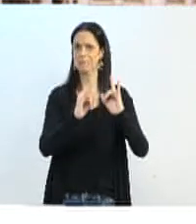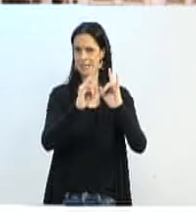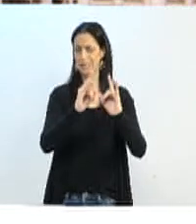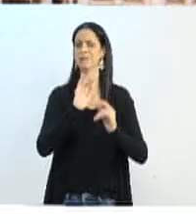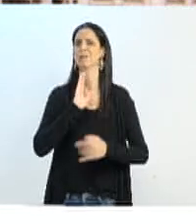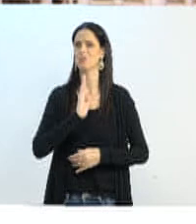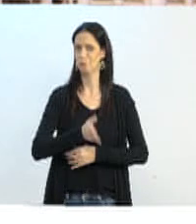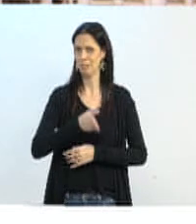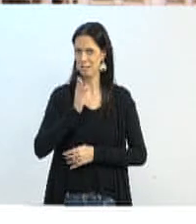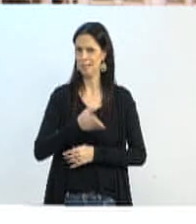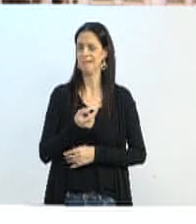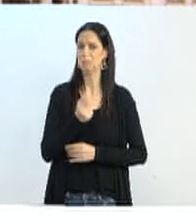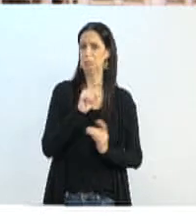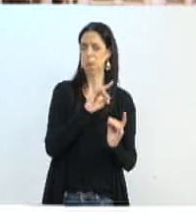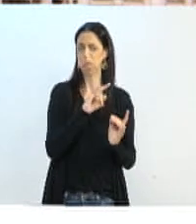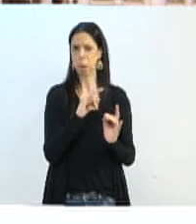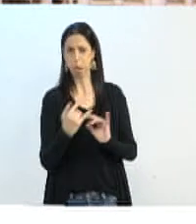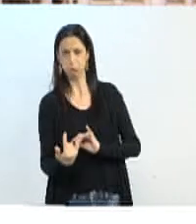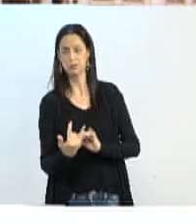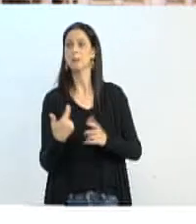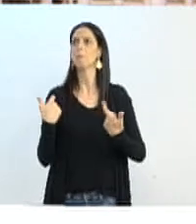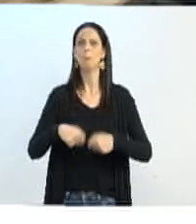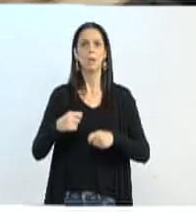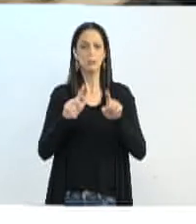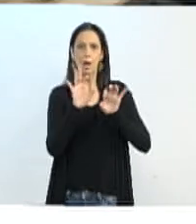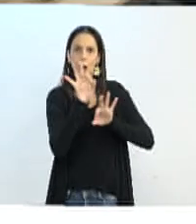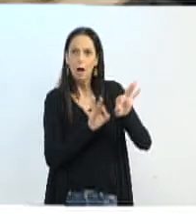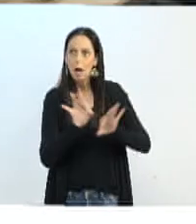historicamente. Nós temos que trabalhar para recuperar isso de alguma forma.